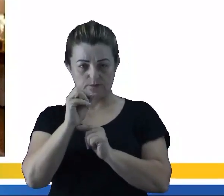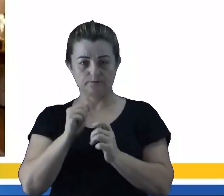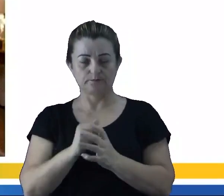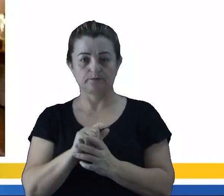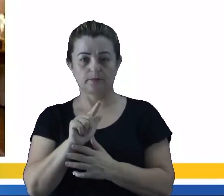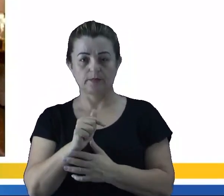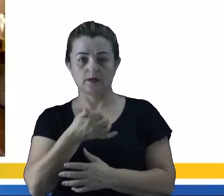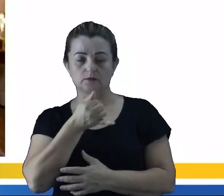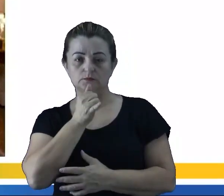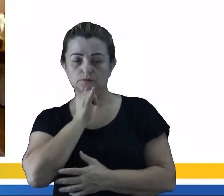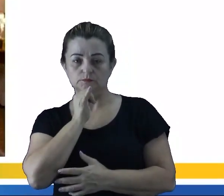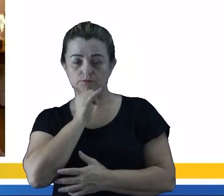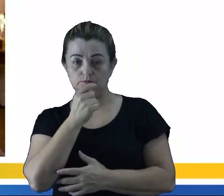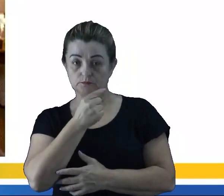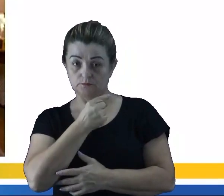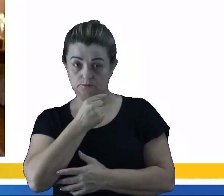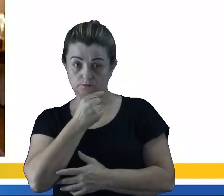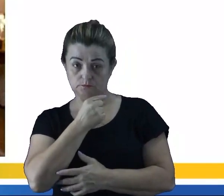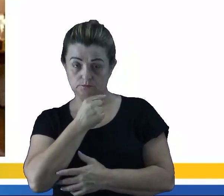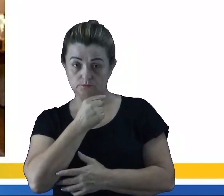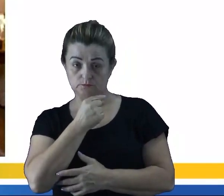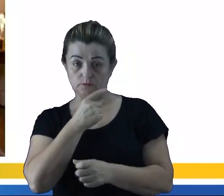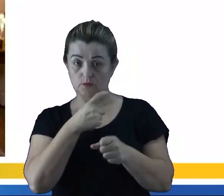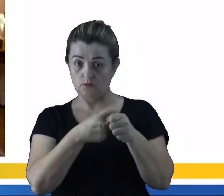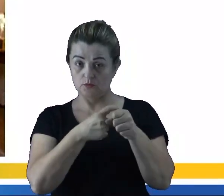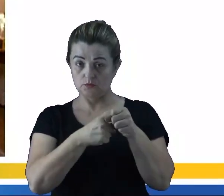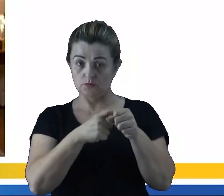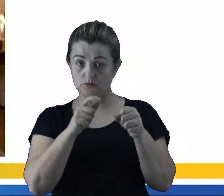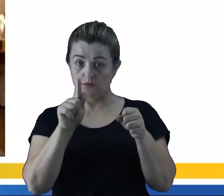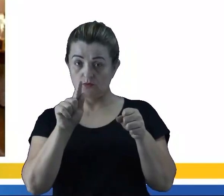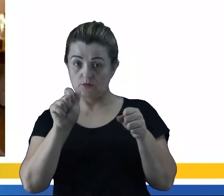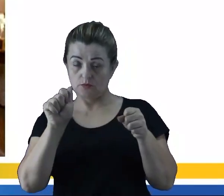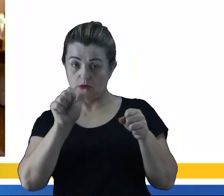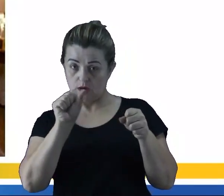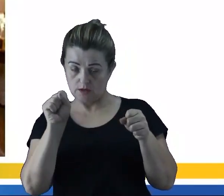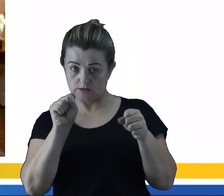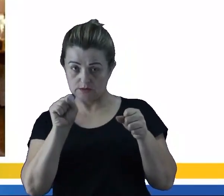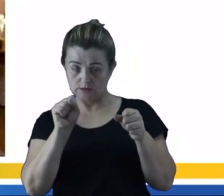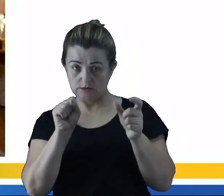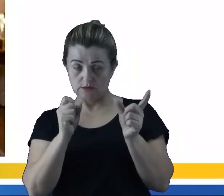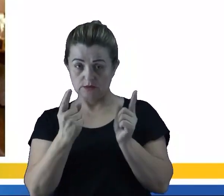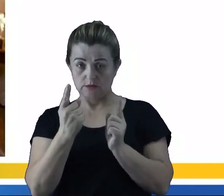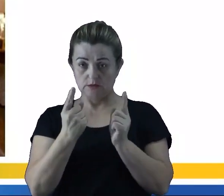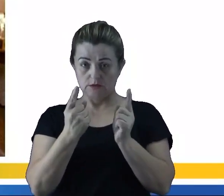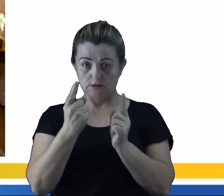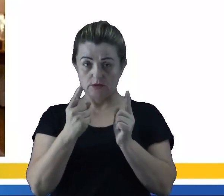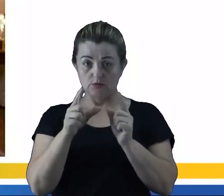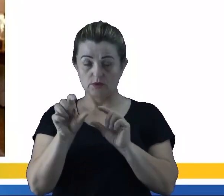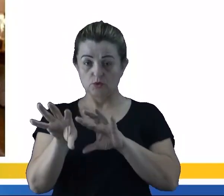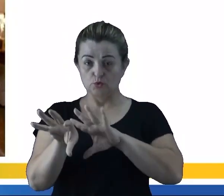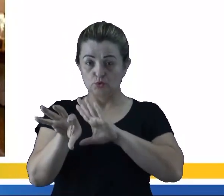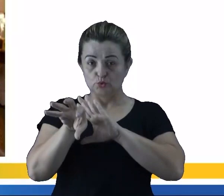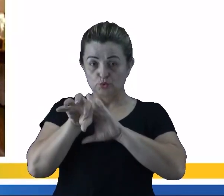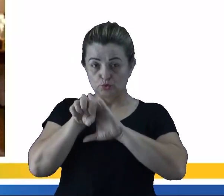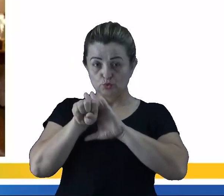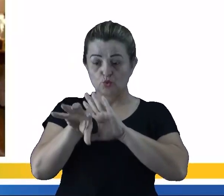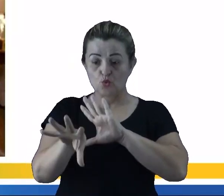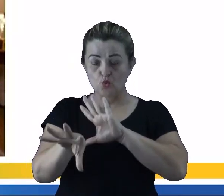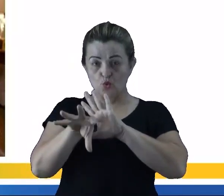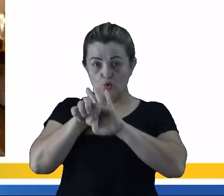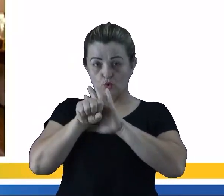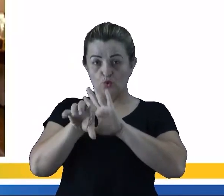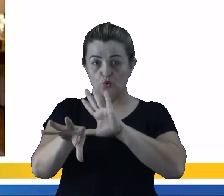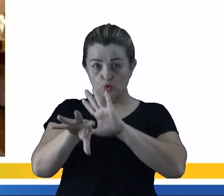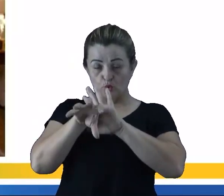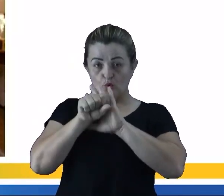Outro exemplo aqui de filtração entre um sólido e um gás é o que? É o aspirador de pó. Então, ele vai reter ali,